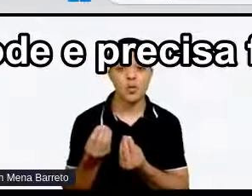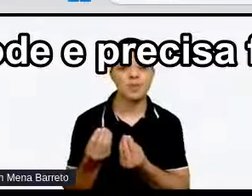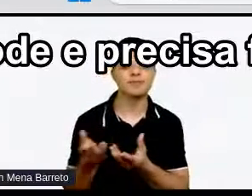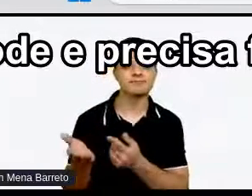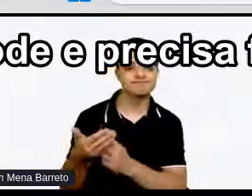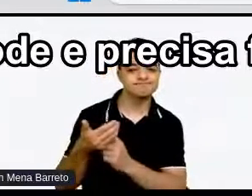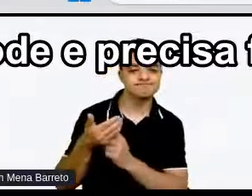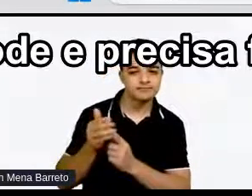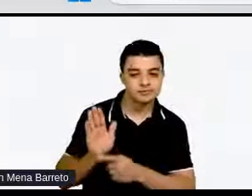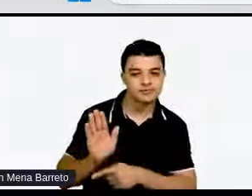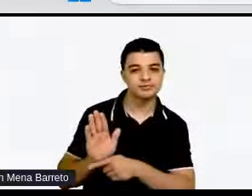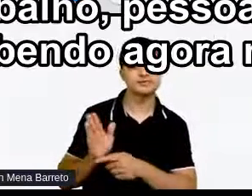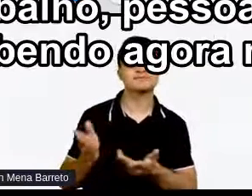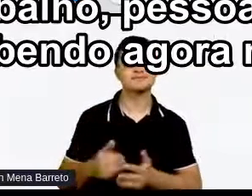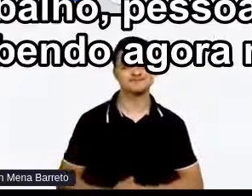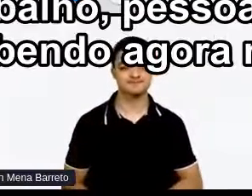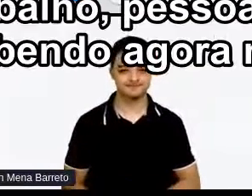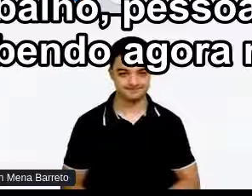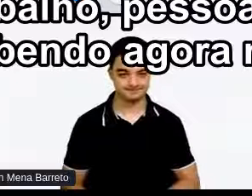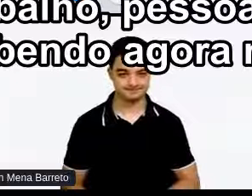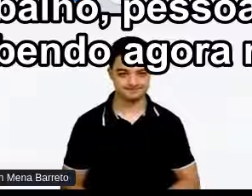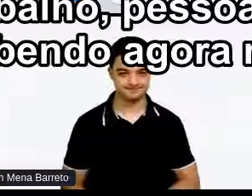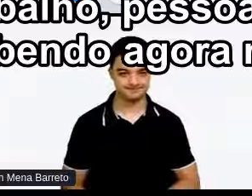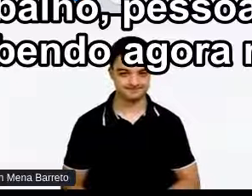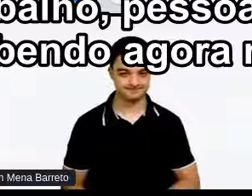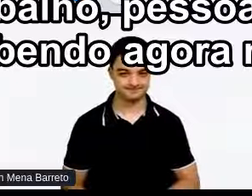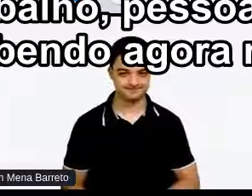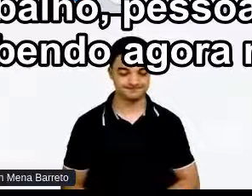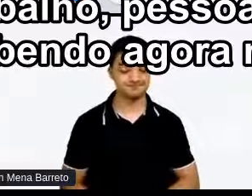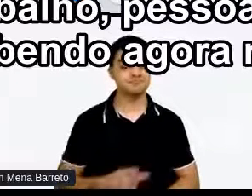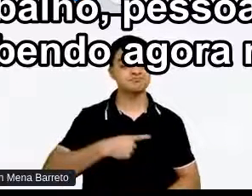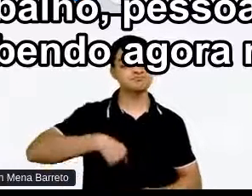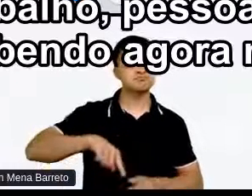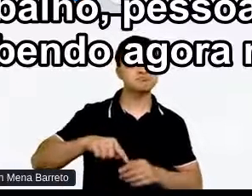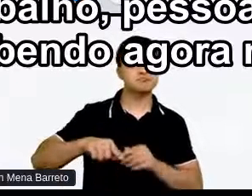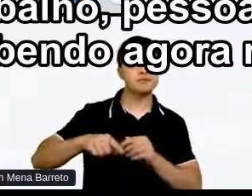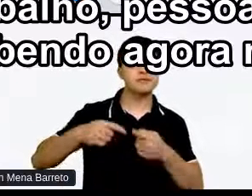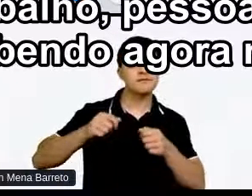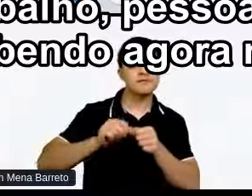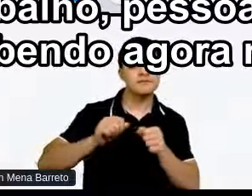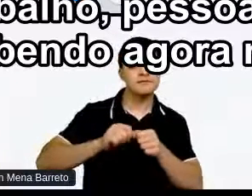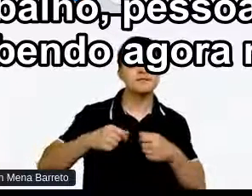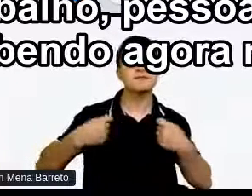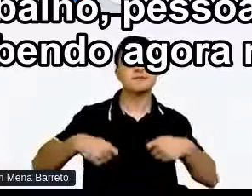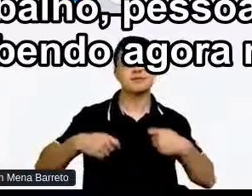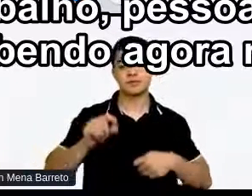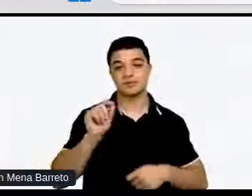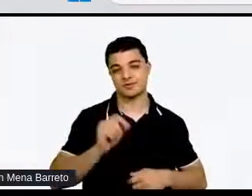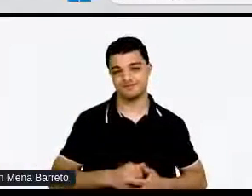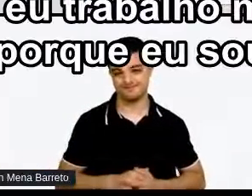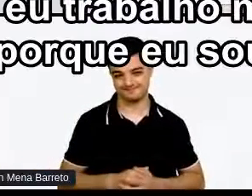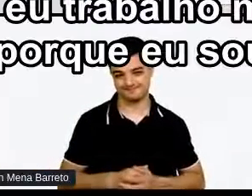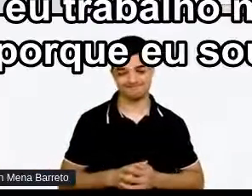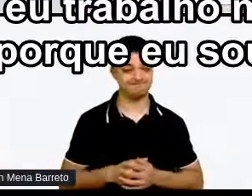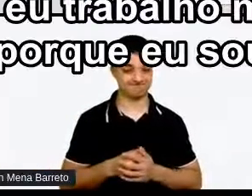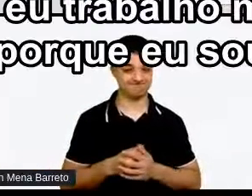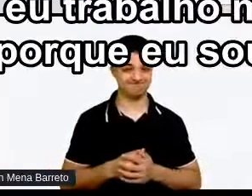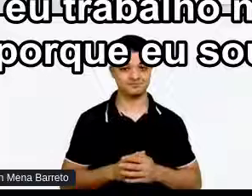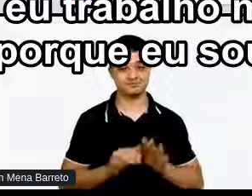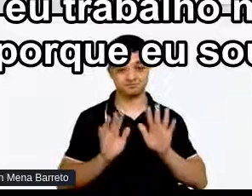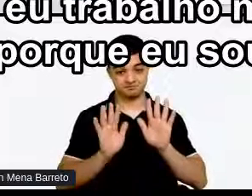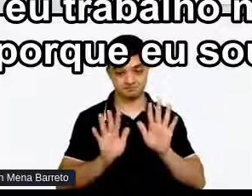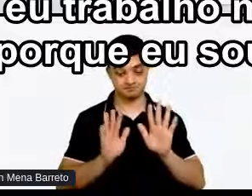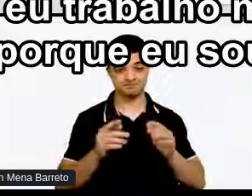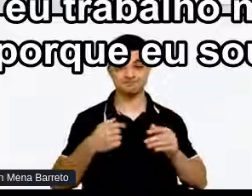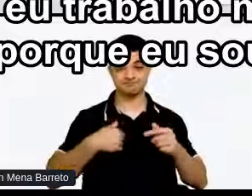E que necessidades temos Eu trabalho Pessoal E vocês devem estar percebendo Agora no teor Dessa palestra Que eu